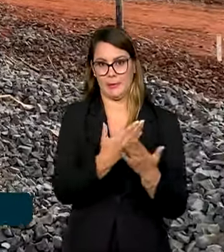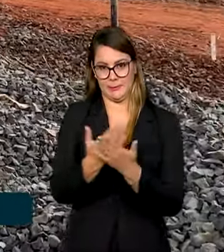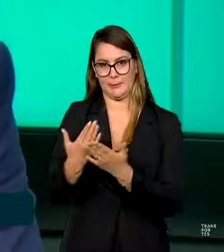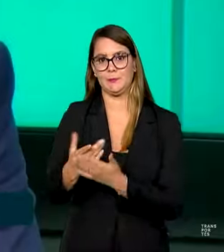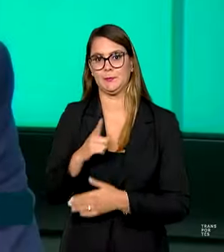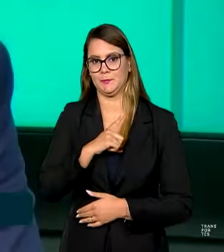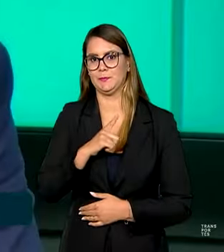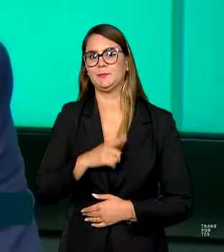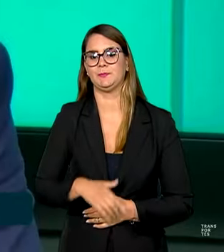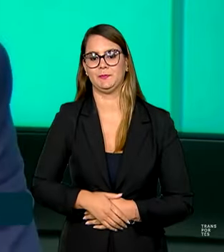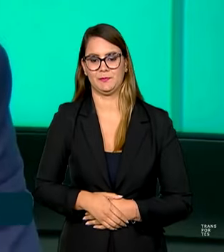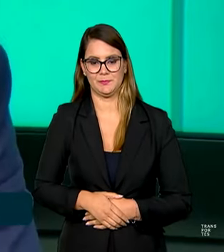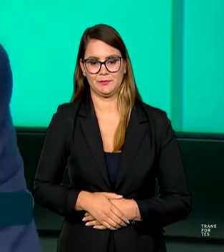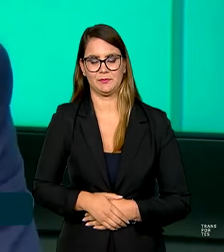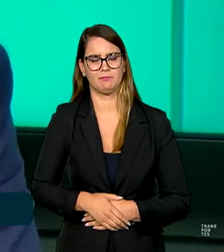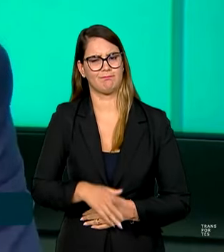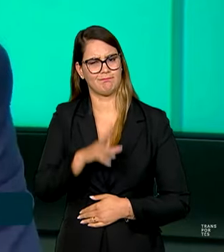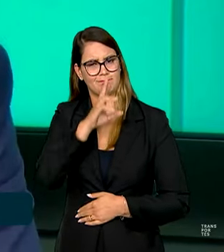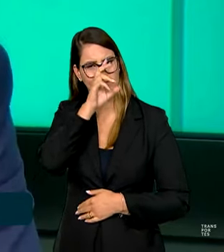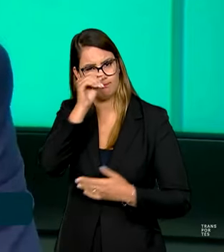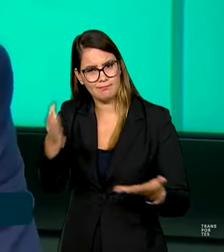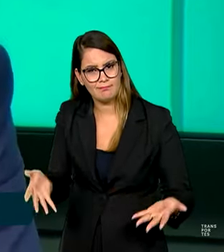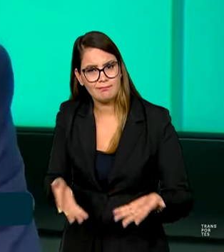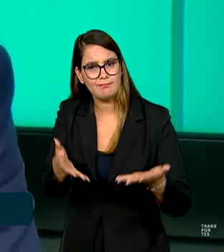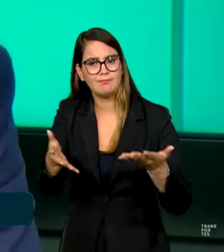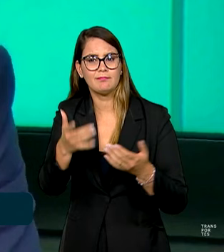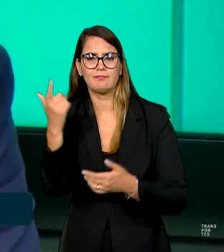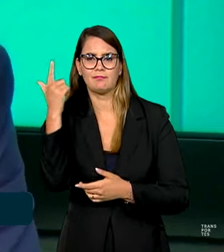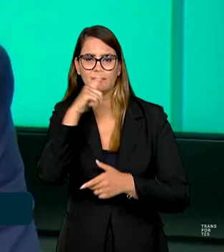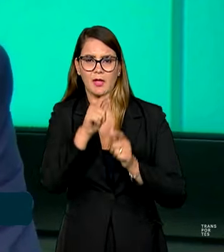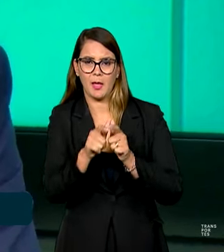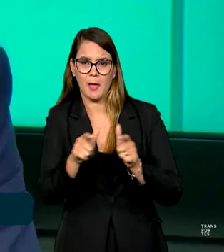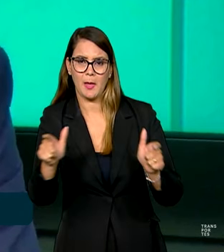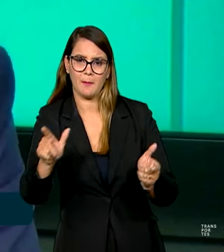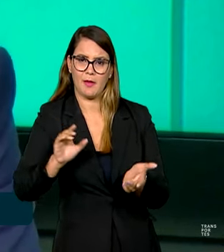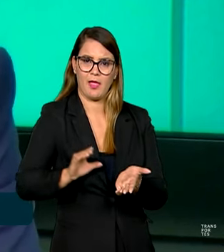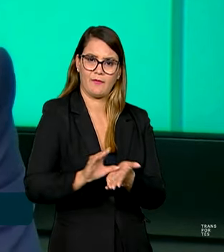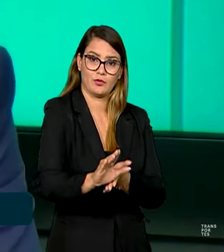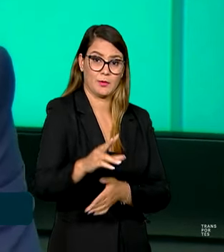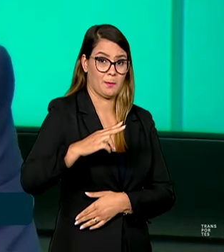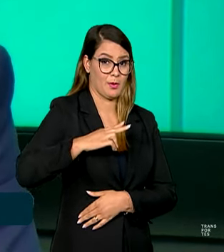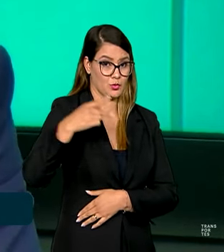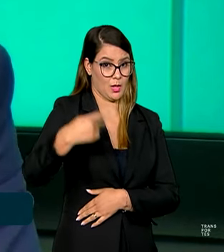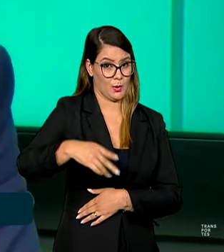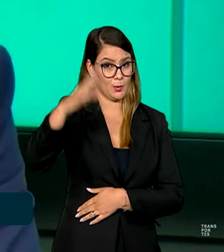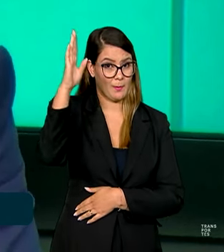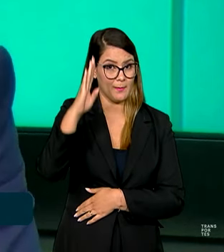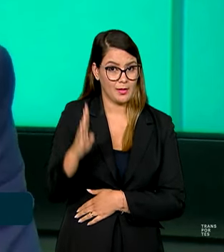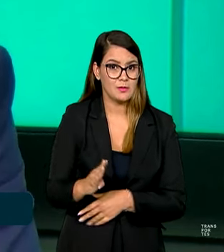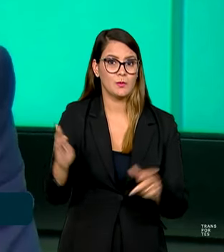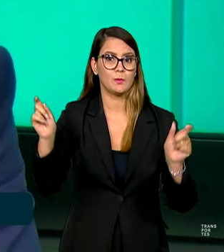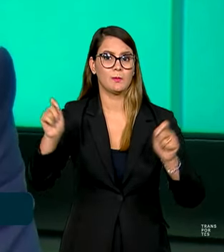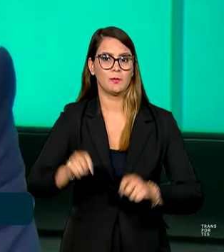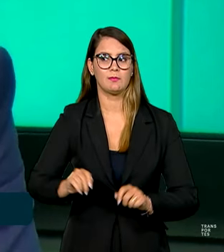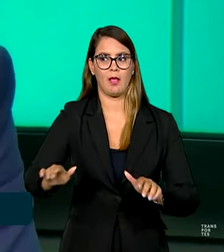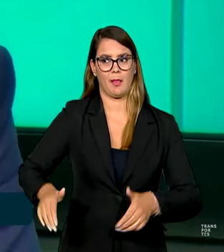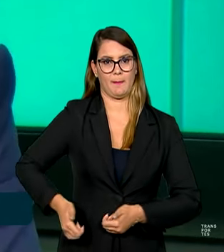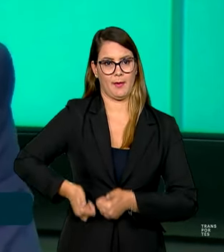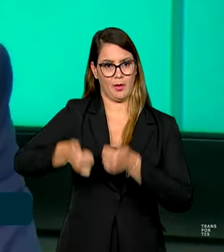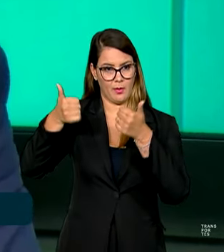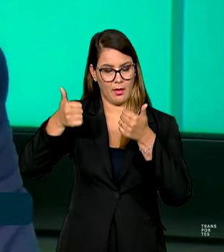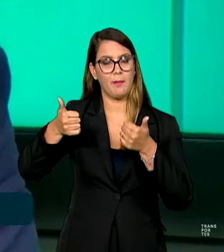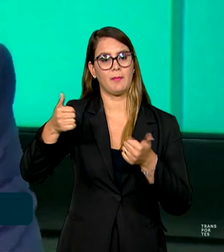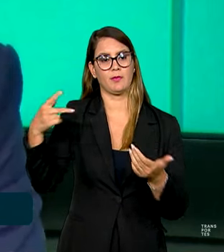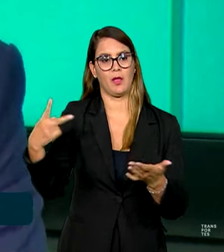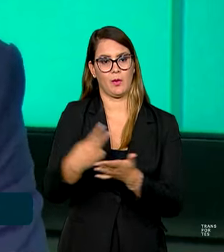feitos. Fortalecemos as condições para ampliar os investimentos privados no Brasil com a possibilidade nova das otimizações, que vão